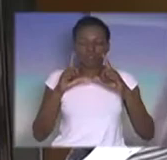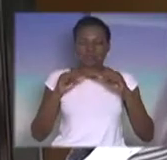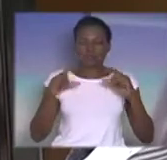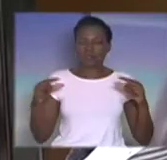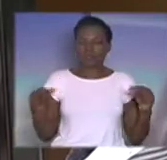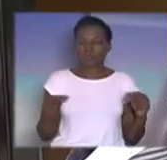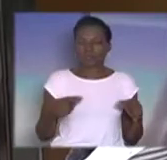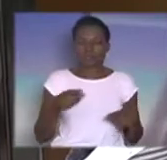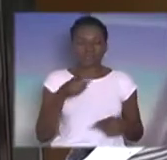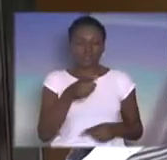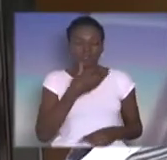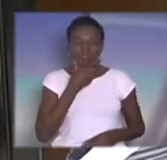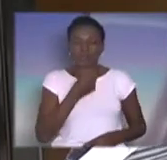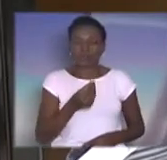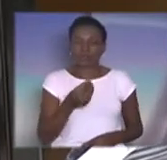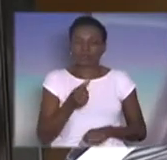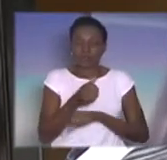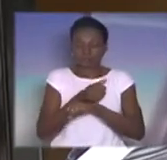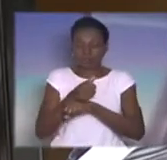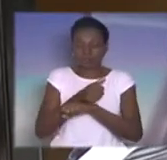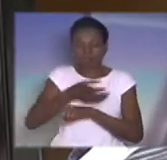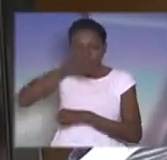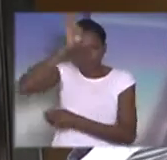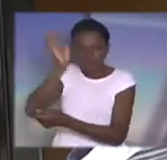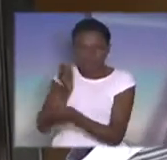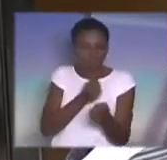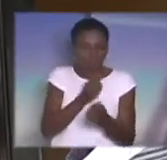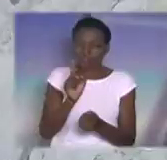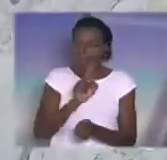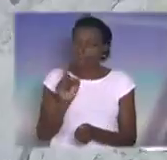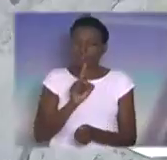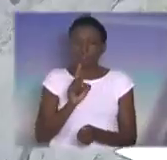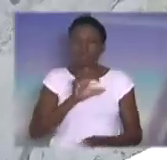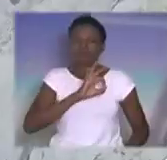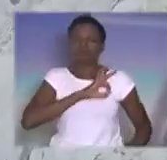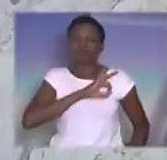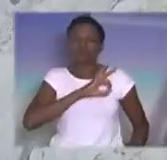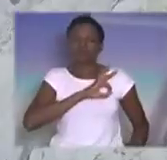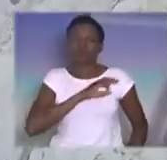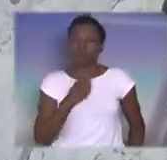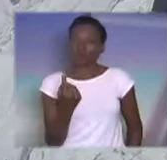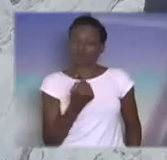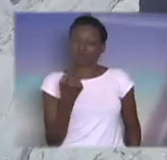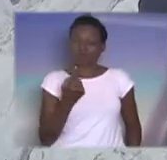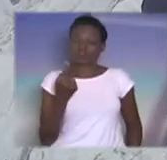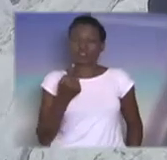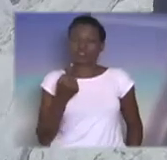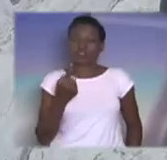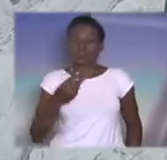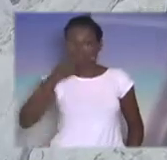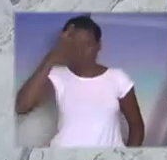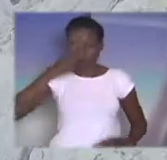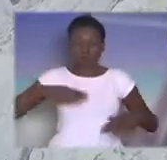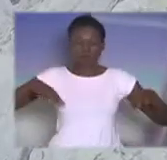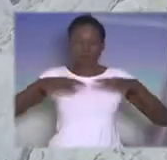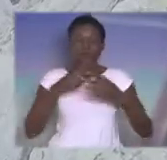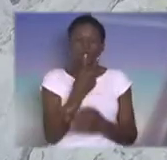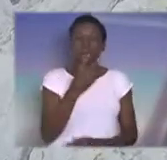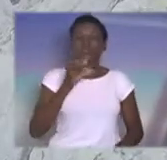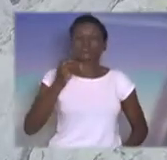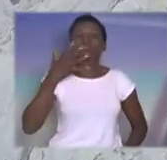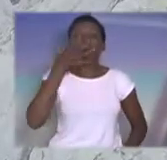região de Samambaia. E ele conseguiu sozinho salvar 20 pessoas. Entre essas pessoas, várias crianças.